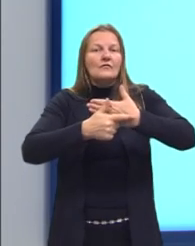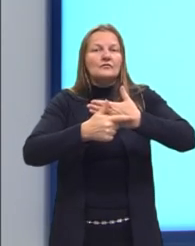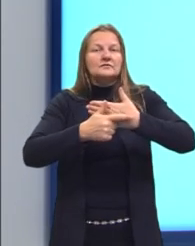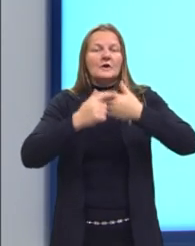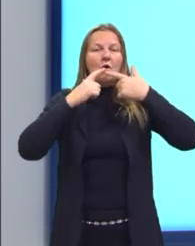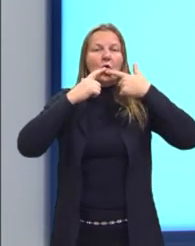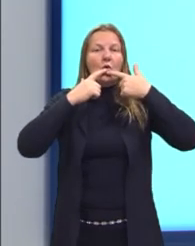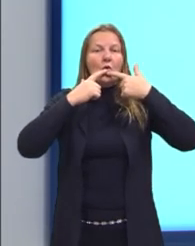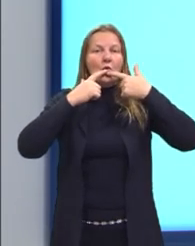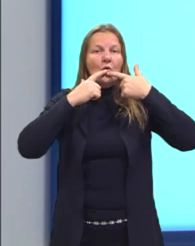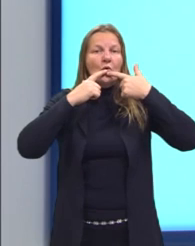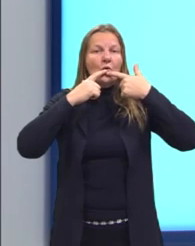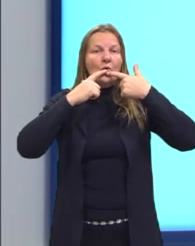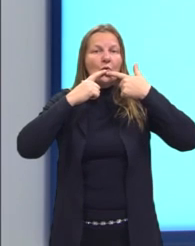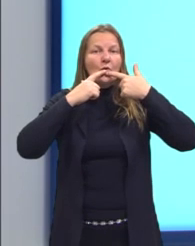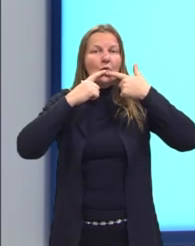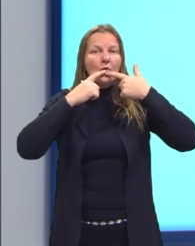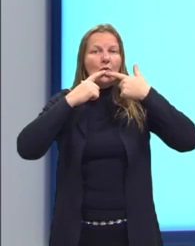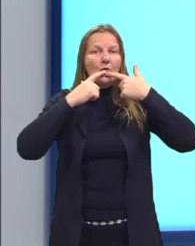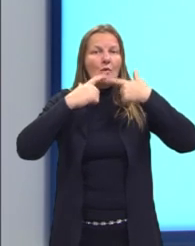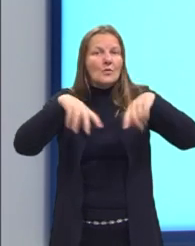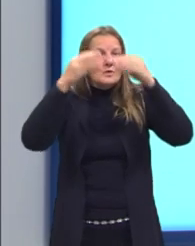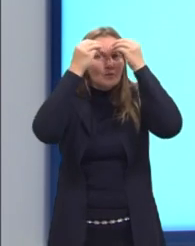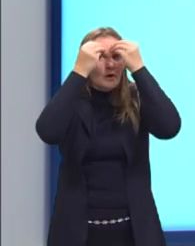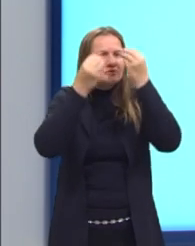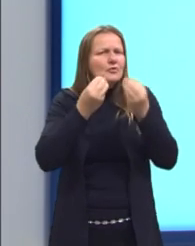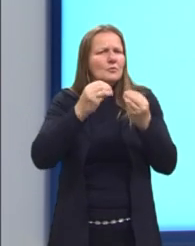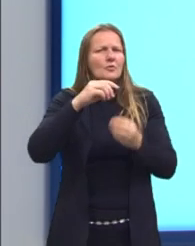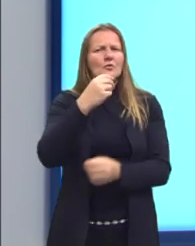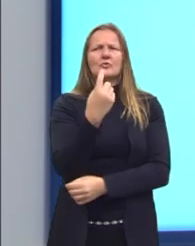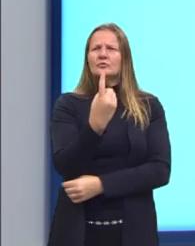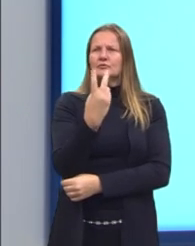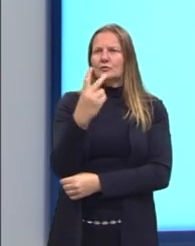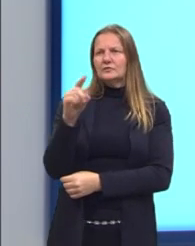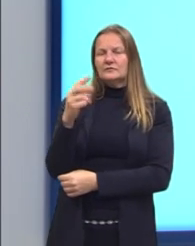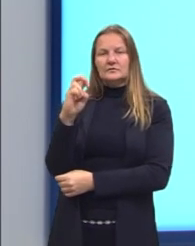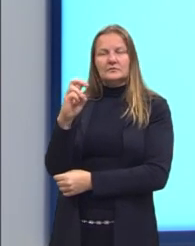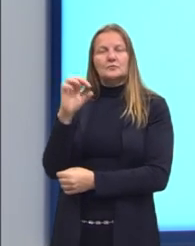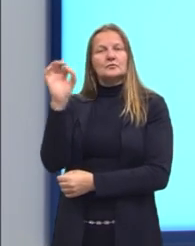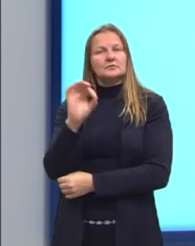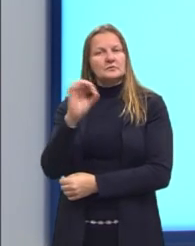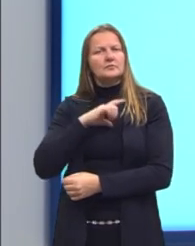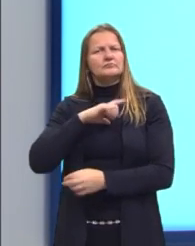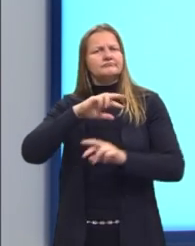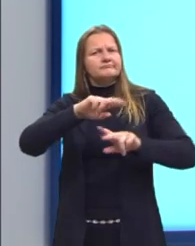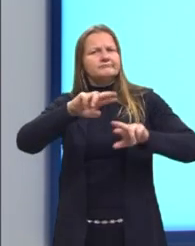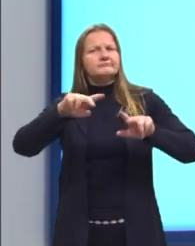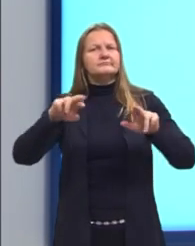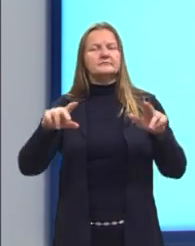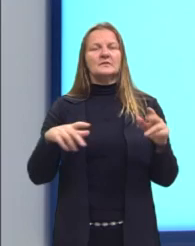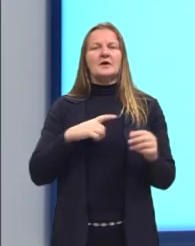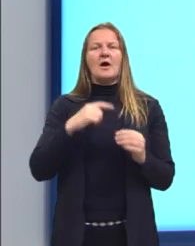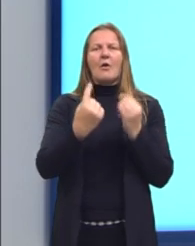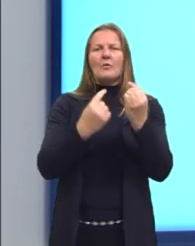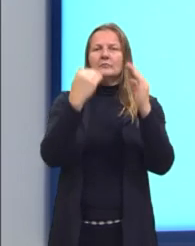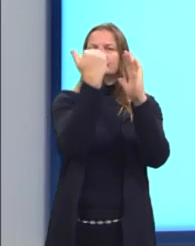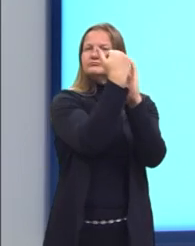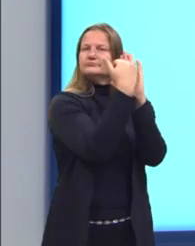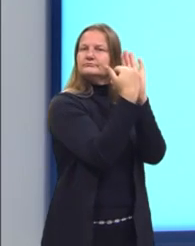linguagem, 12,5%. E daí aqui para baixo, a gente vai vendo questões que aparecem um pouco menos,